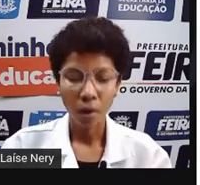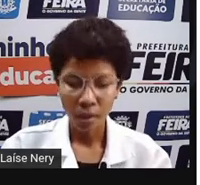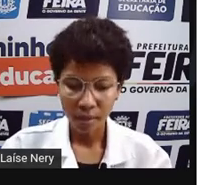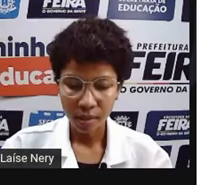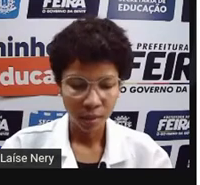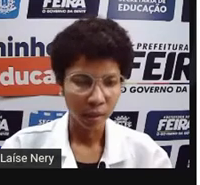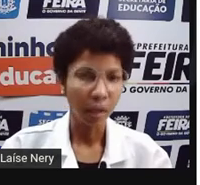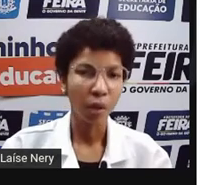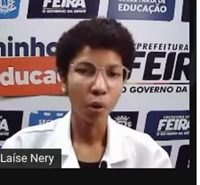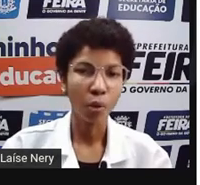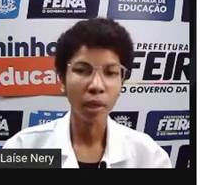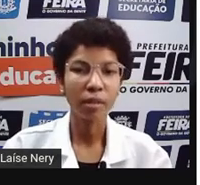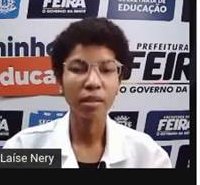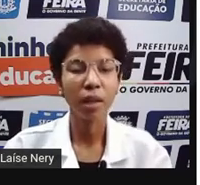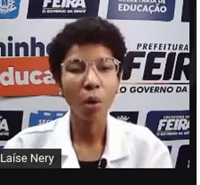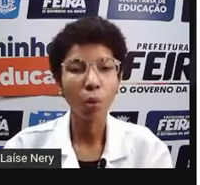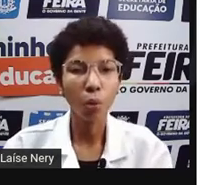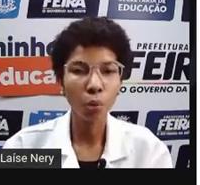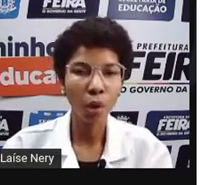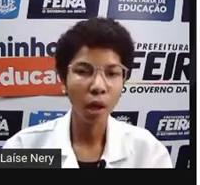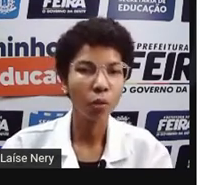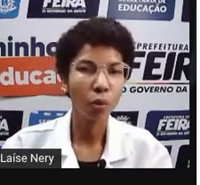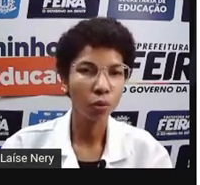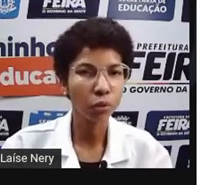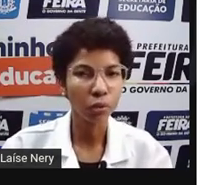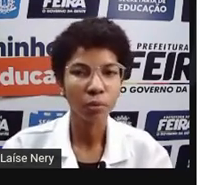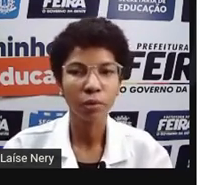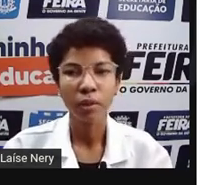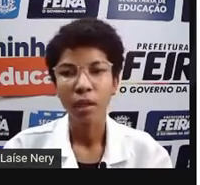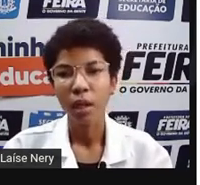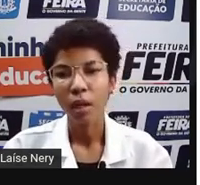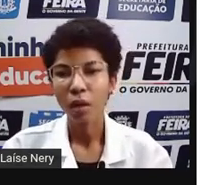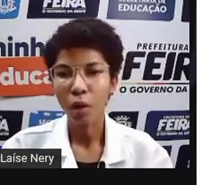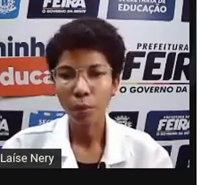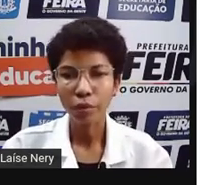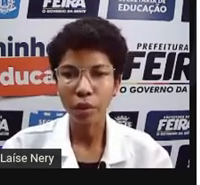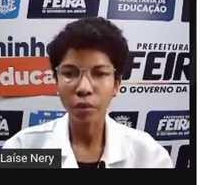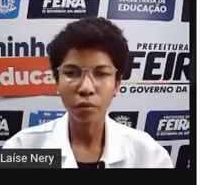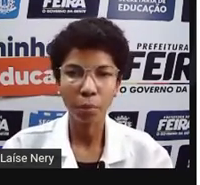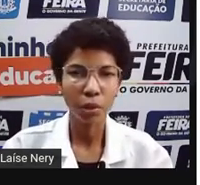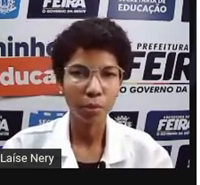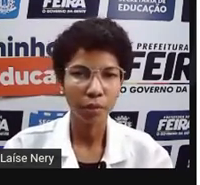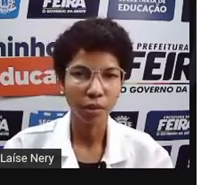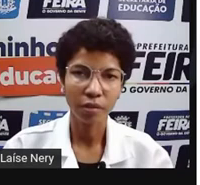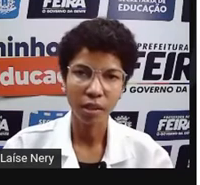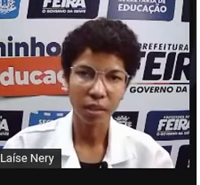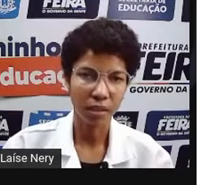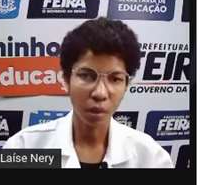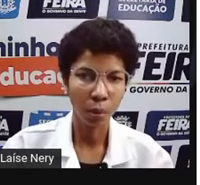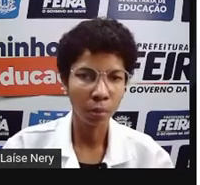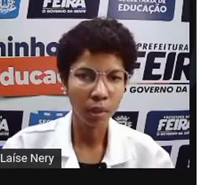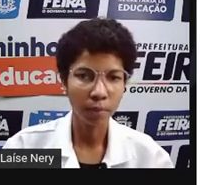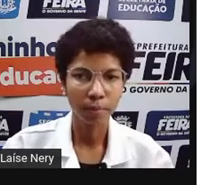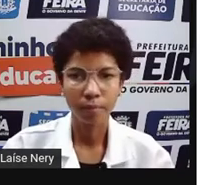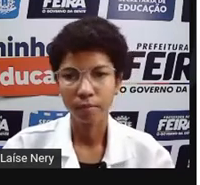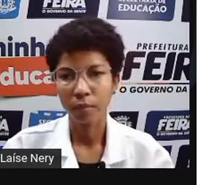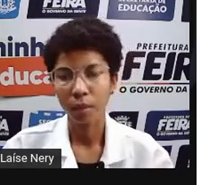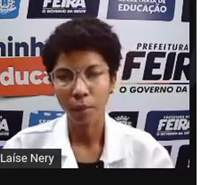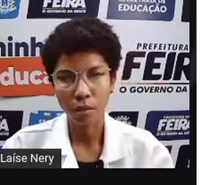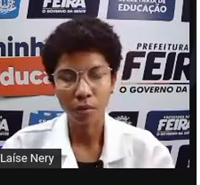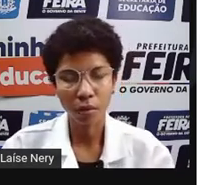Agora sim, como é que se calcula o consumo? É óbvio que eu não vou pedir para você fazer essa conta,